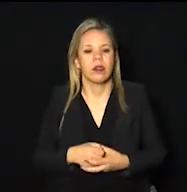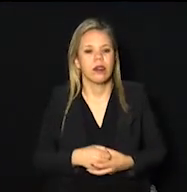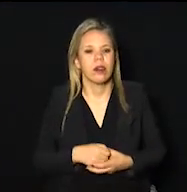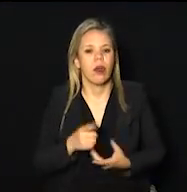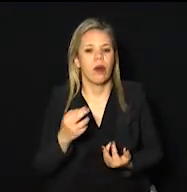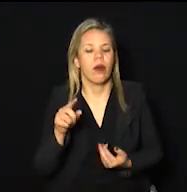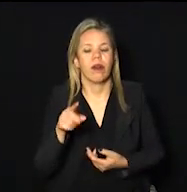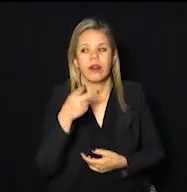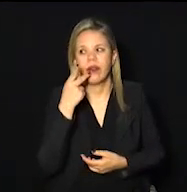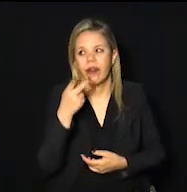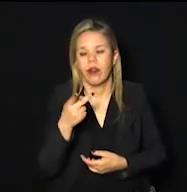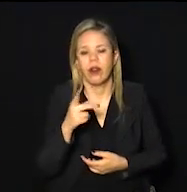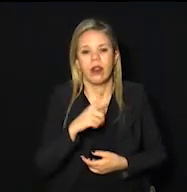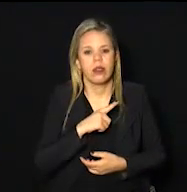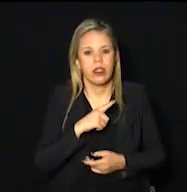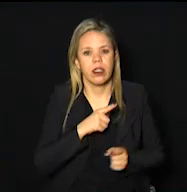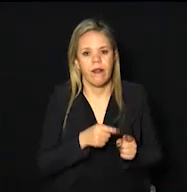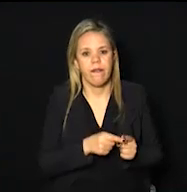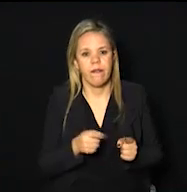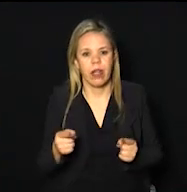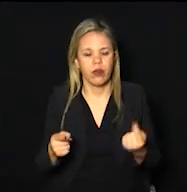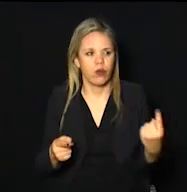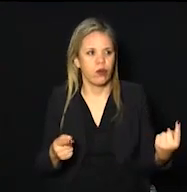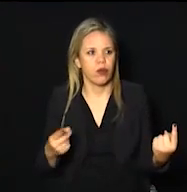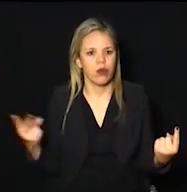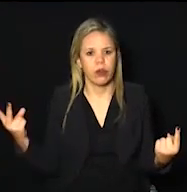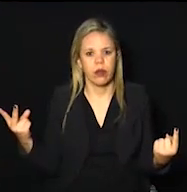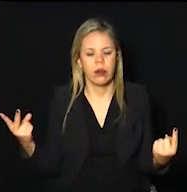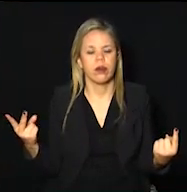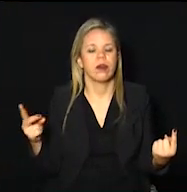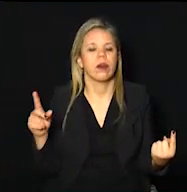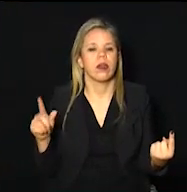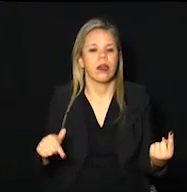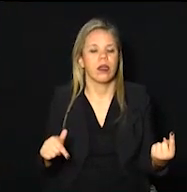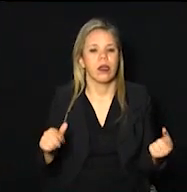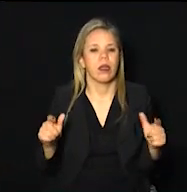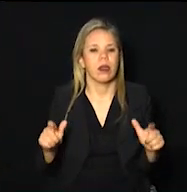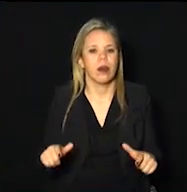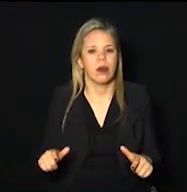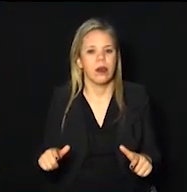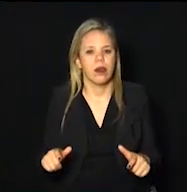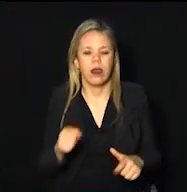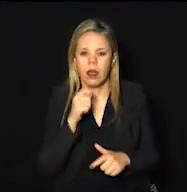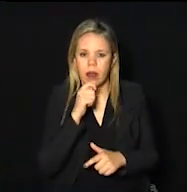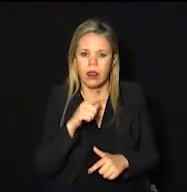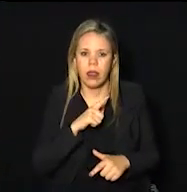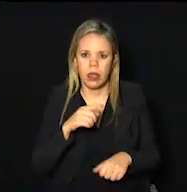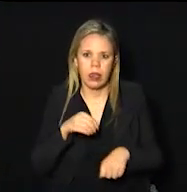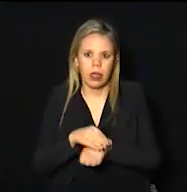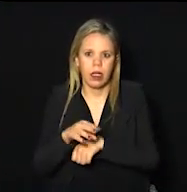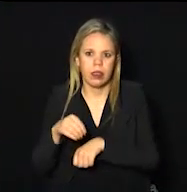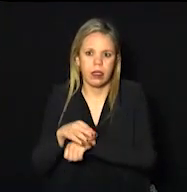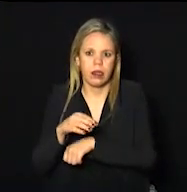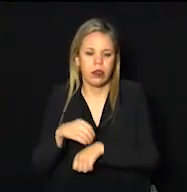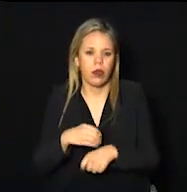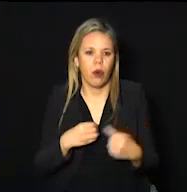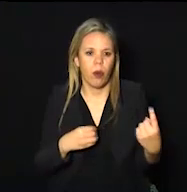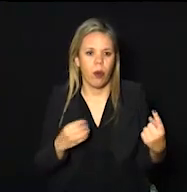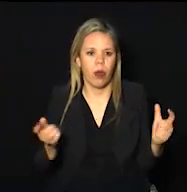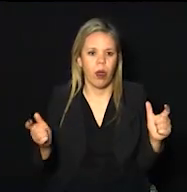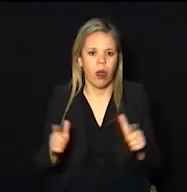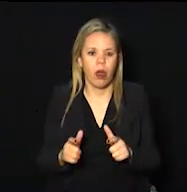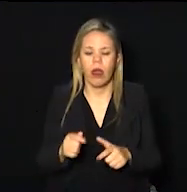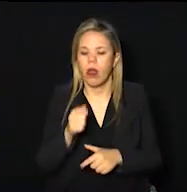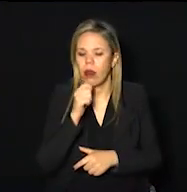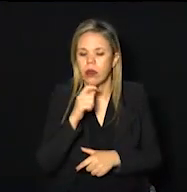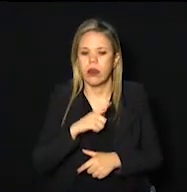disse, nós temos essa faixa entre 1 e 2 que é uma faixa onde ainda há transmissão. Então, 1 é o mínimo mas ainda há